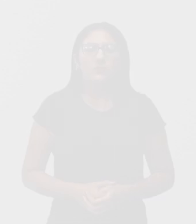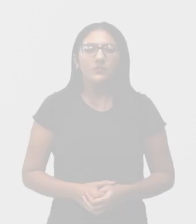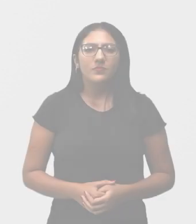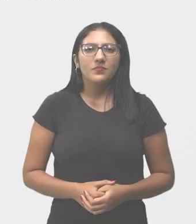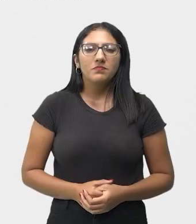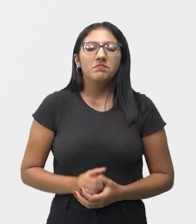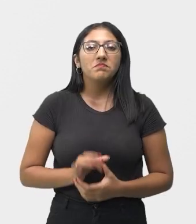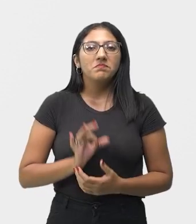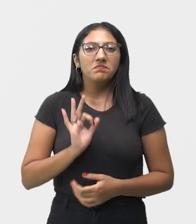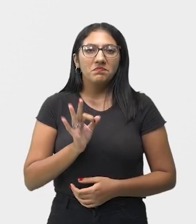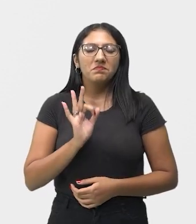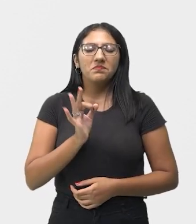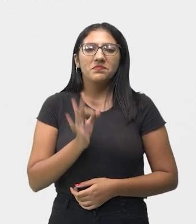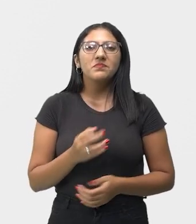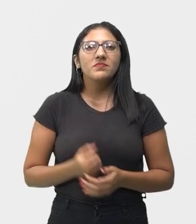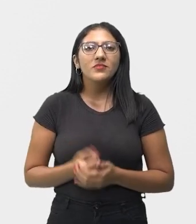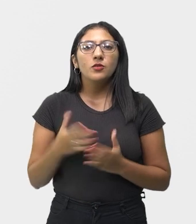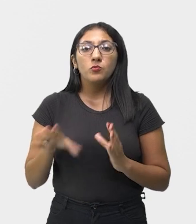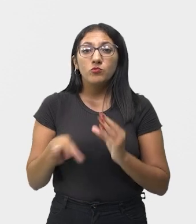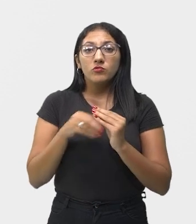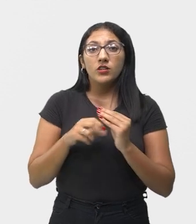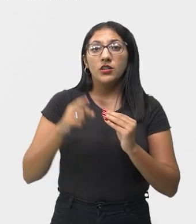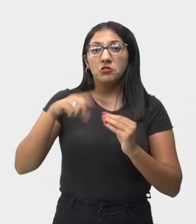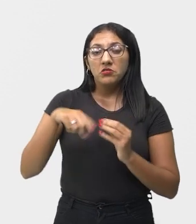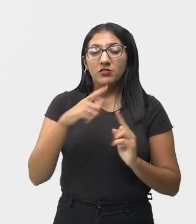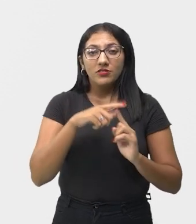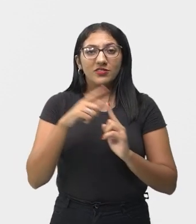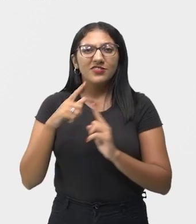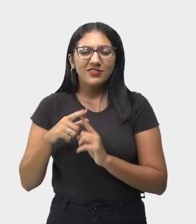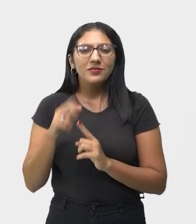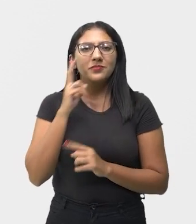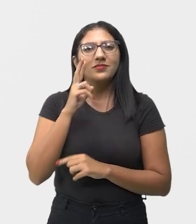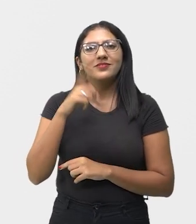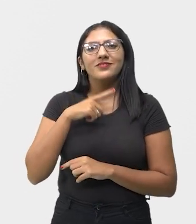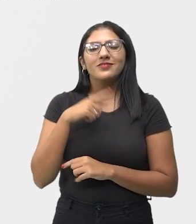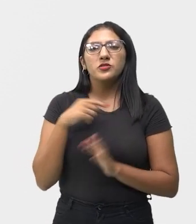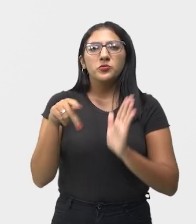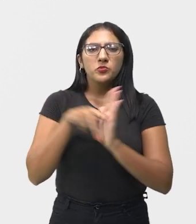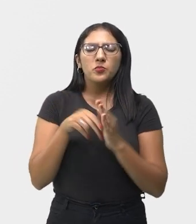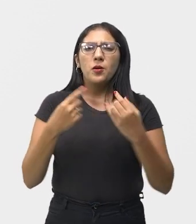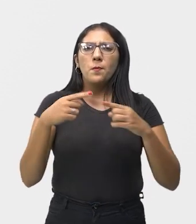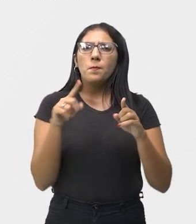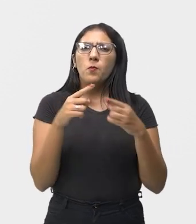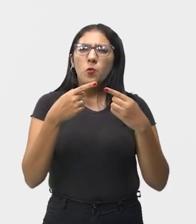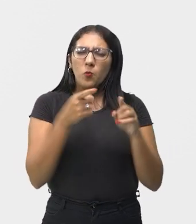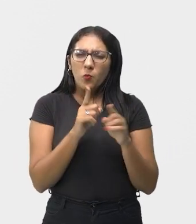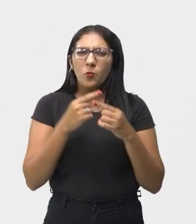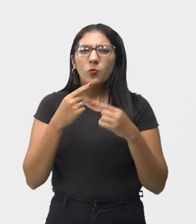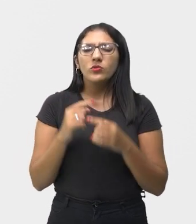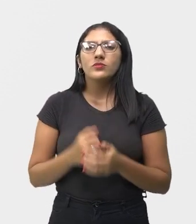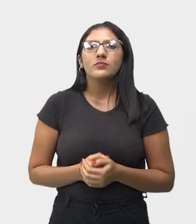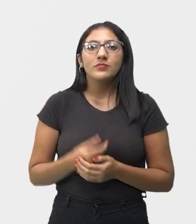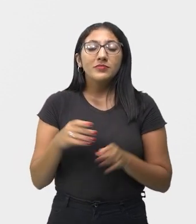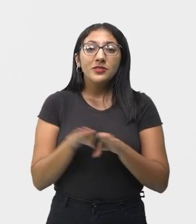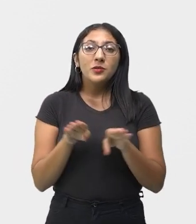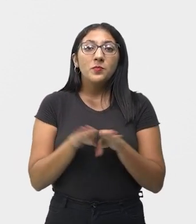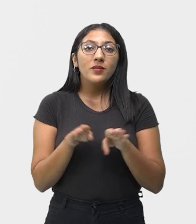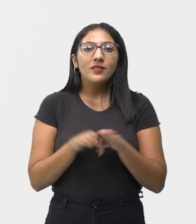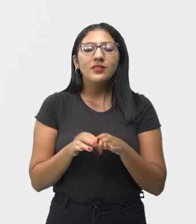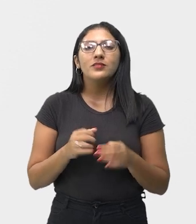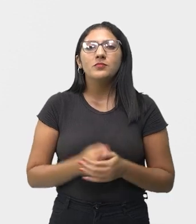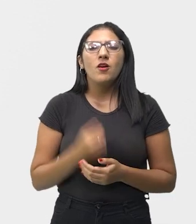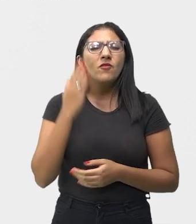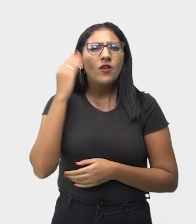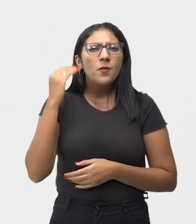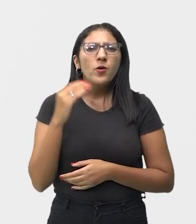Muito bem. Então, dentro da bossa nova também, que eu falei de uma música erudida, de uma música clássica, a Garota de Ipanema